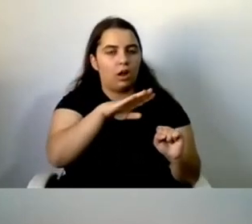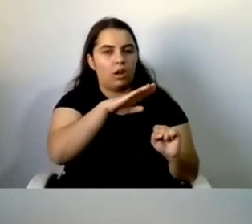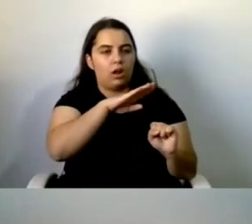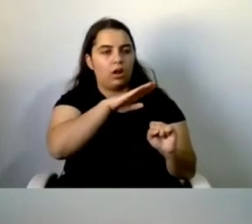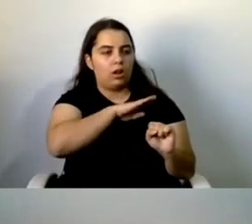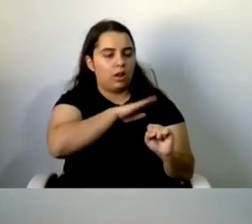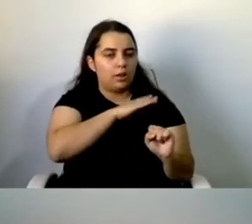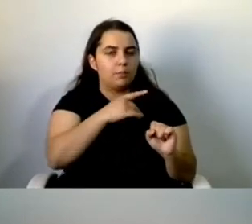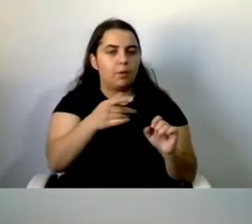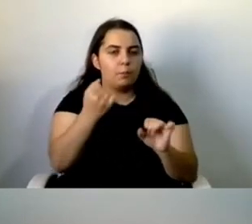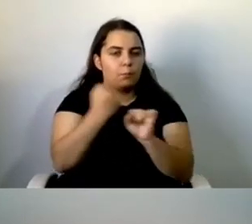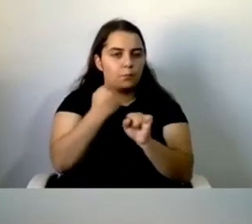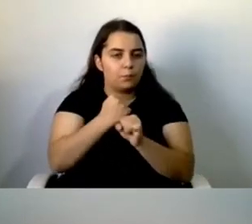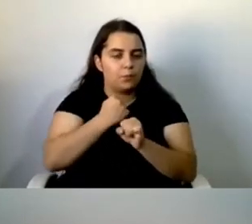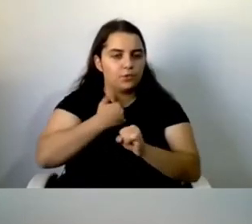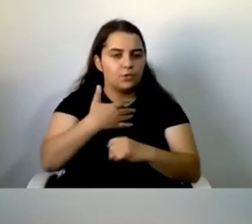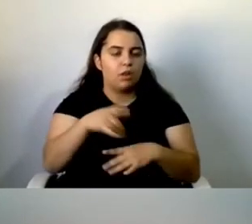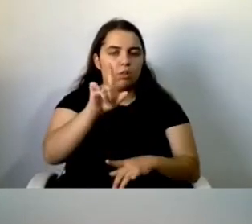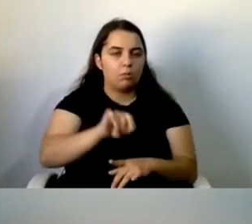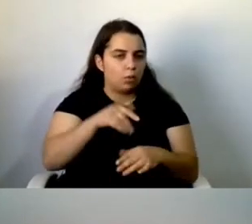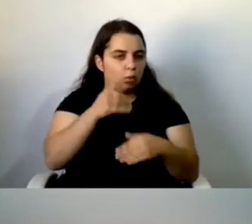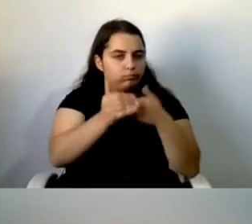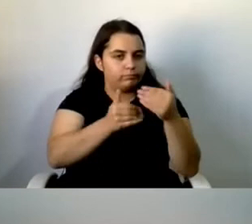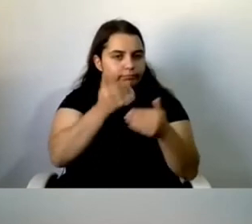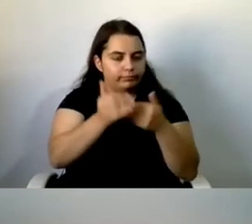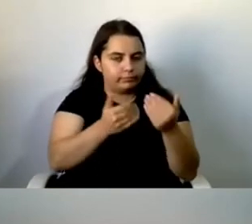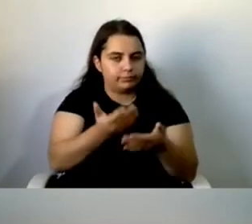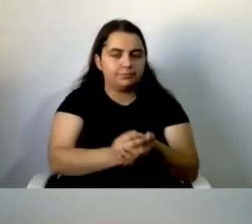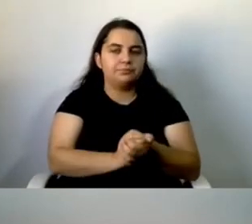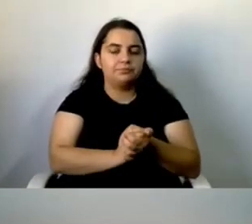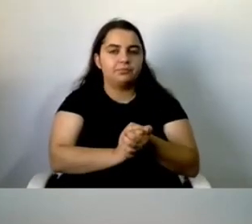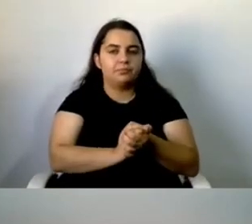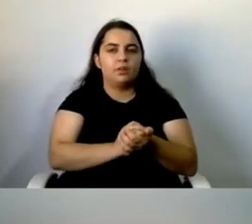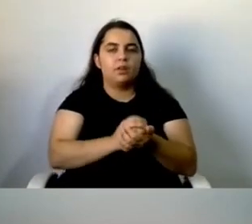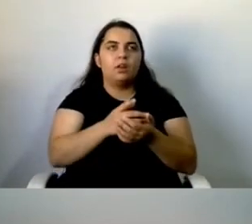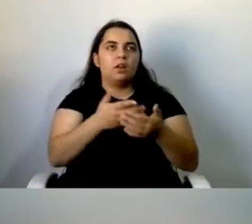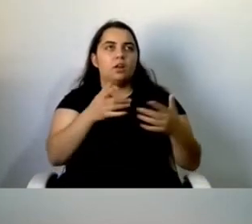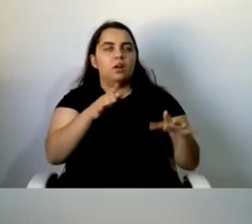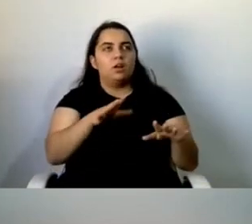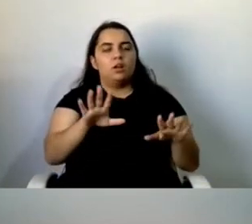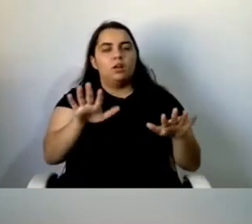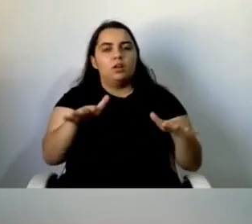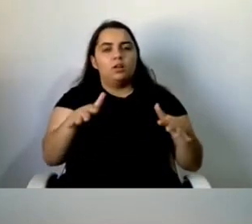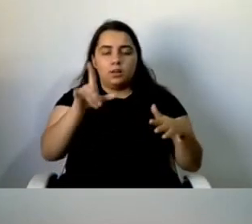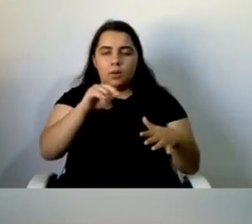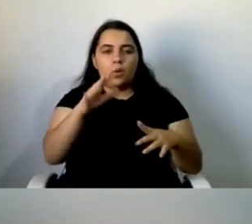por outro lado, veio aqui libertar a família e isto